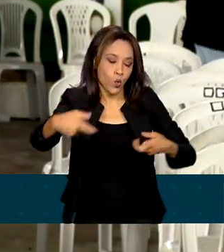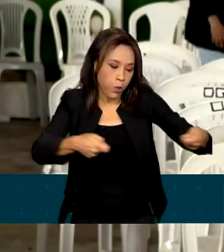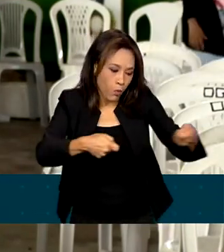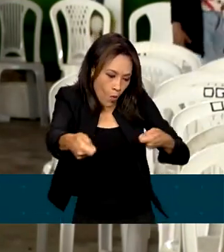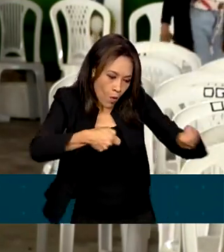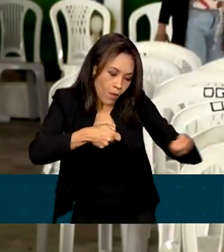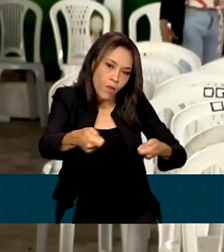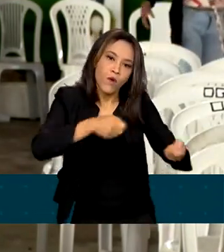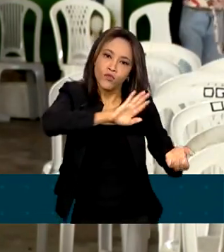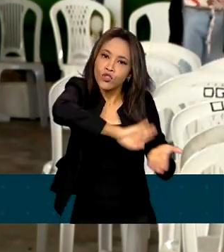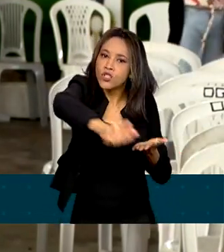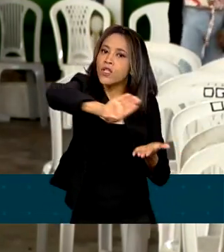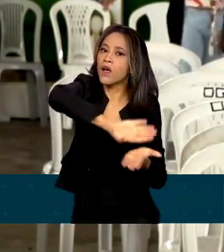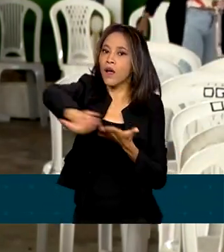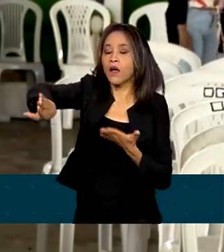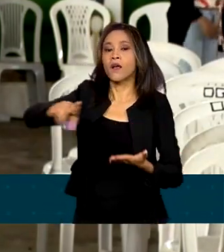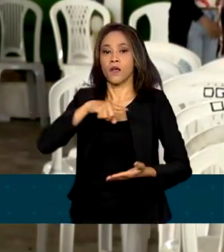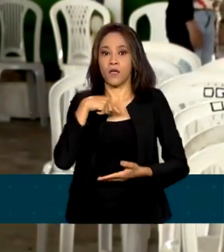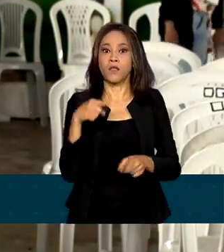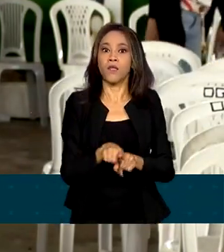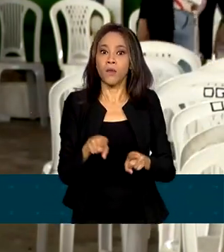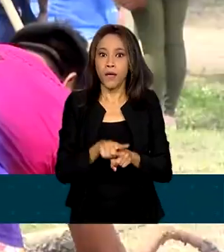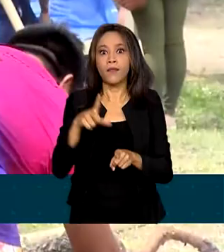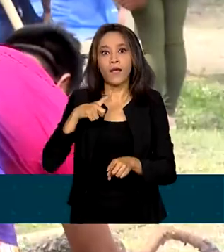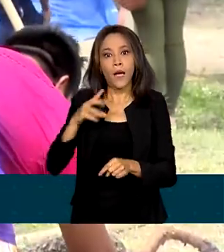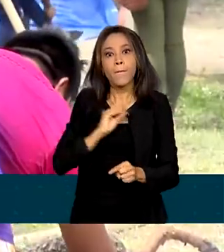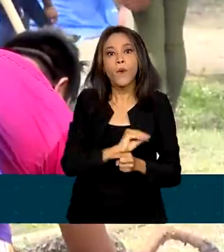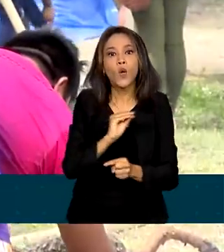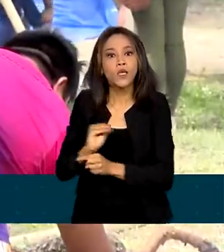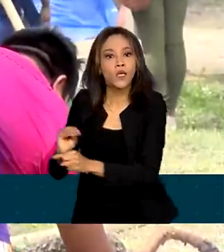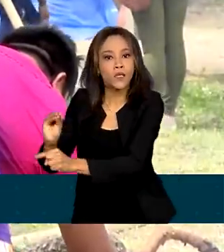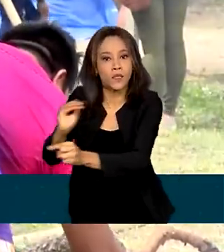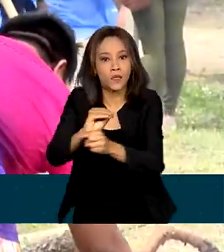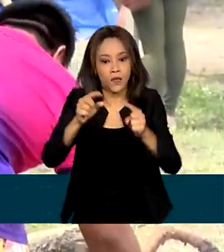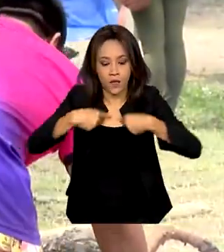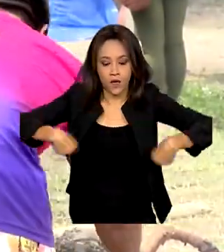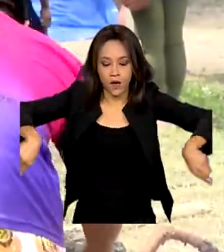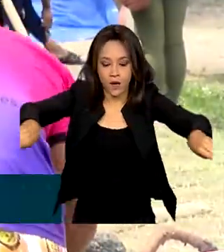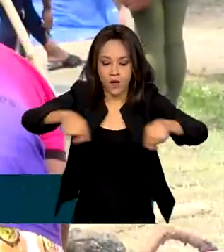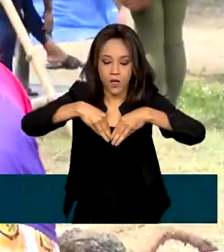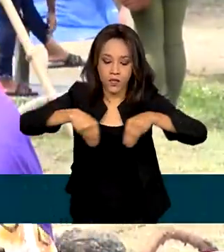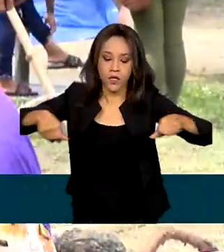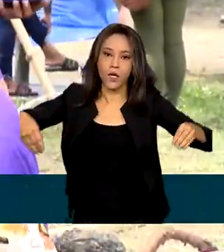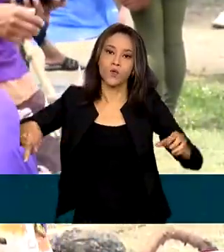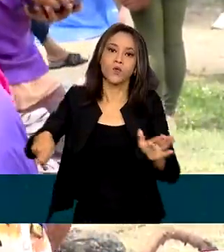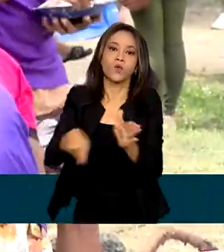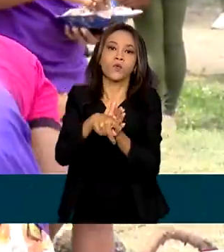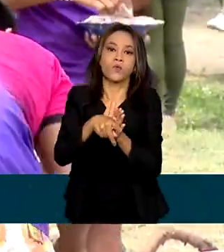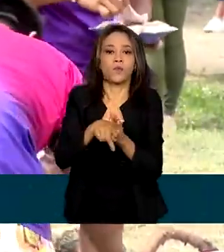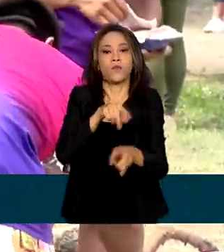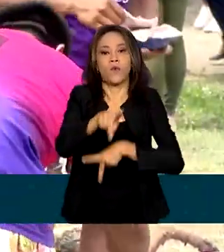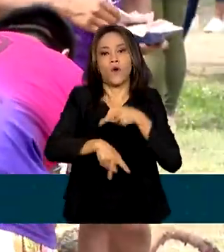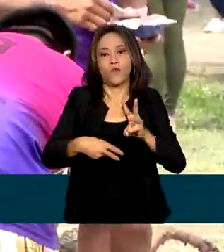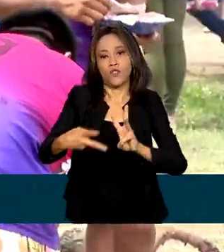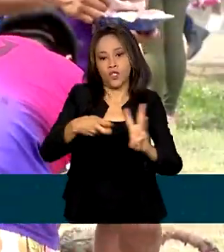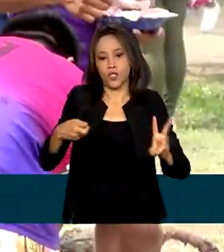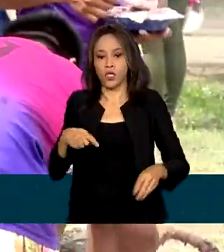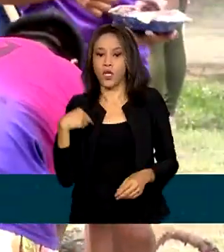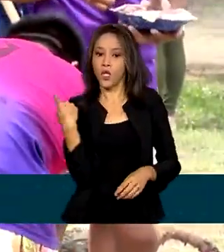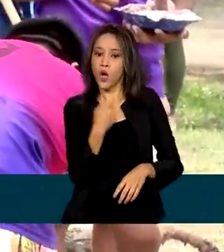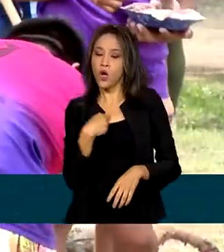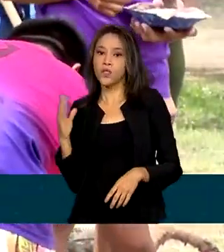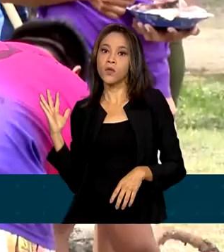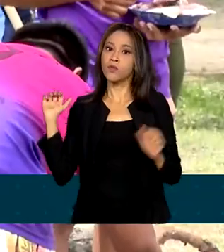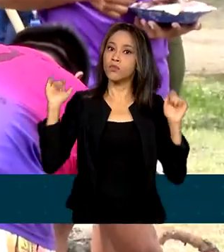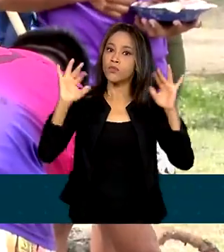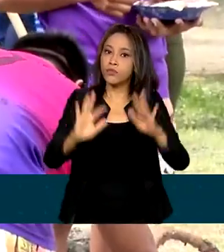seja feita a proteção dos territórios indígenas. Nós estamos aqui nessa Assembleia para rever, reivindicar,